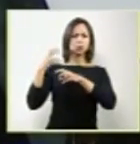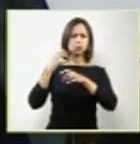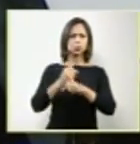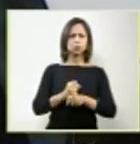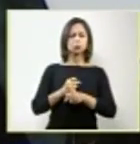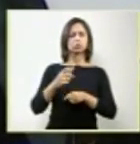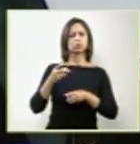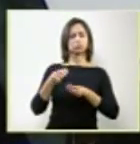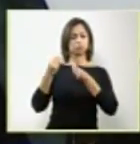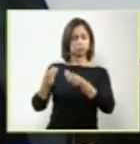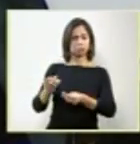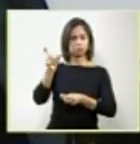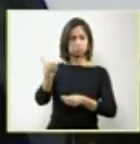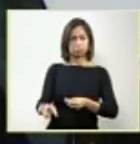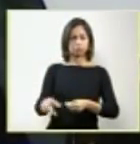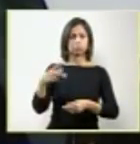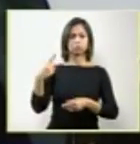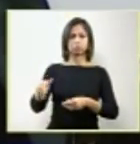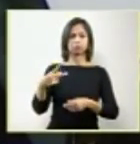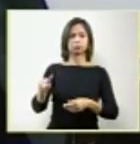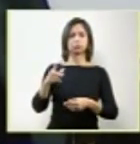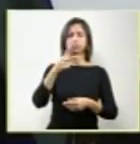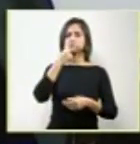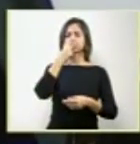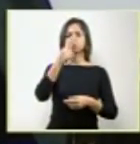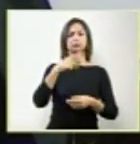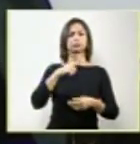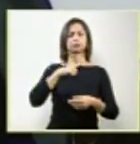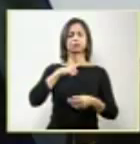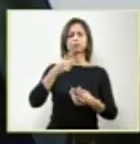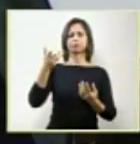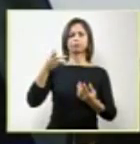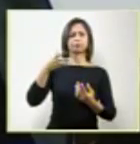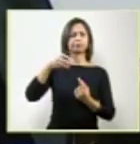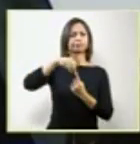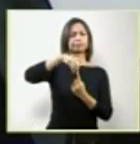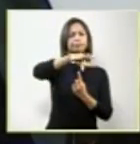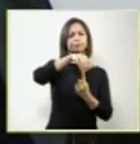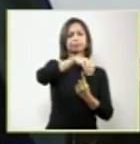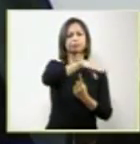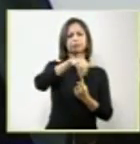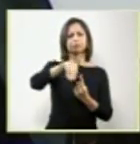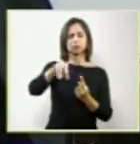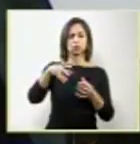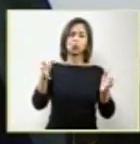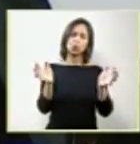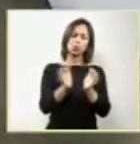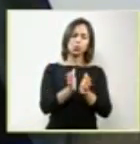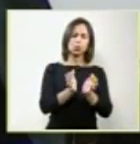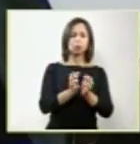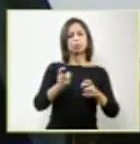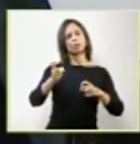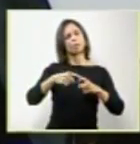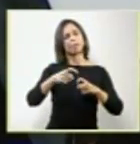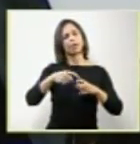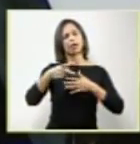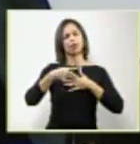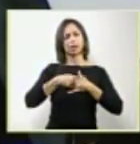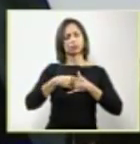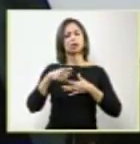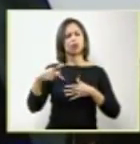expoente na área da própria medicina. É médico